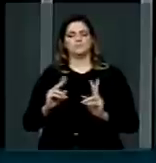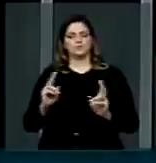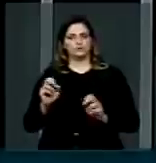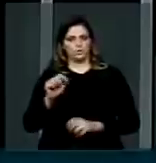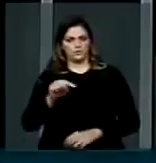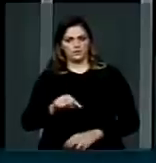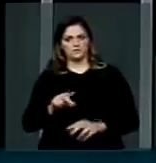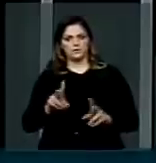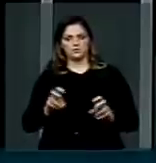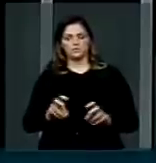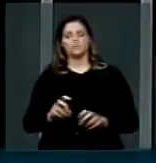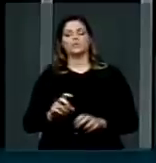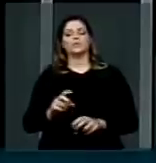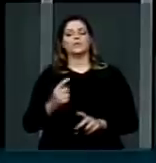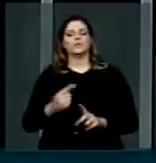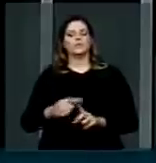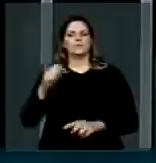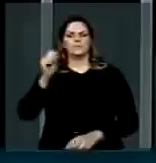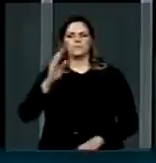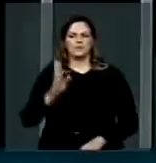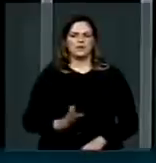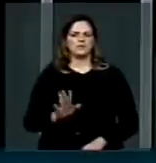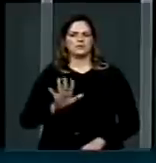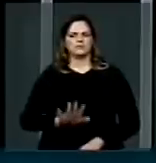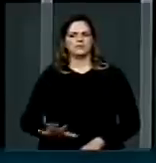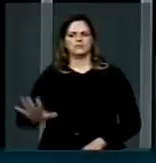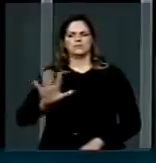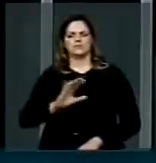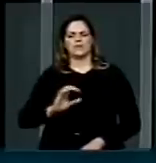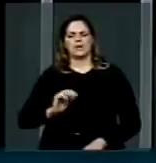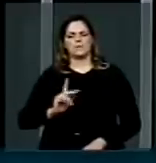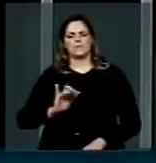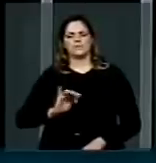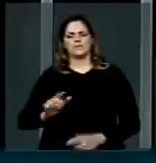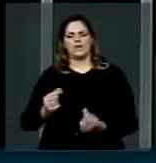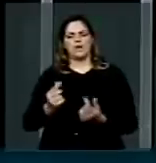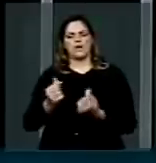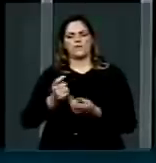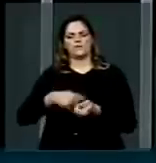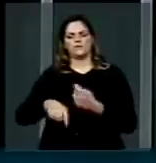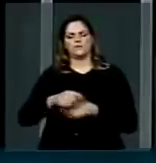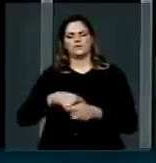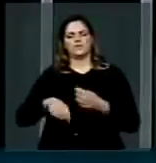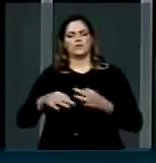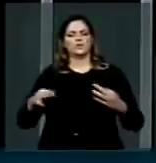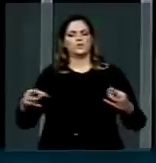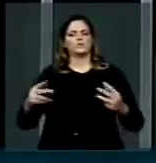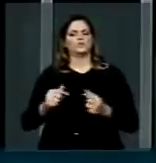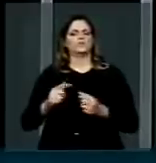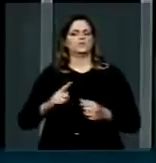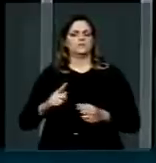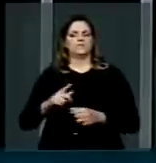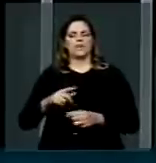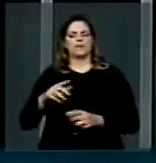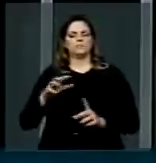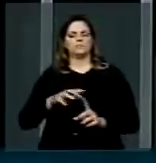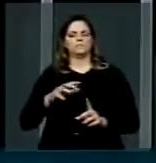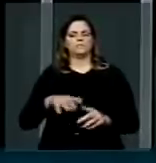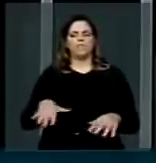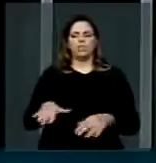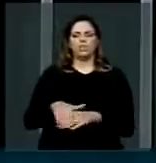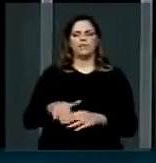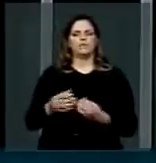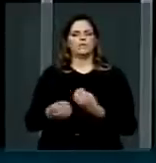evidente, um país em que a hegemonia do capital financeiro é total, essa subordinação